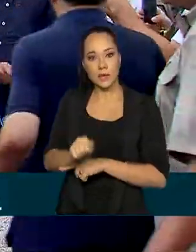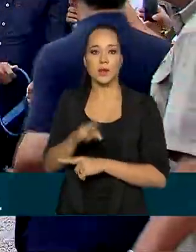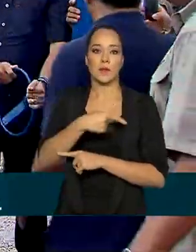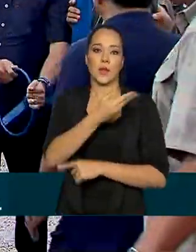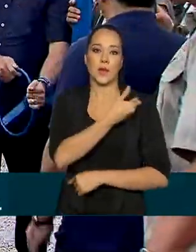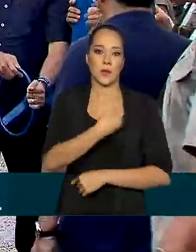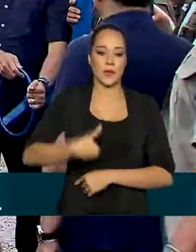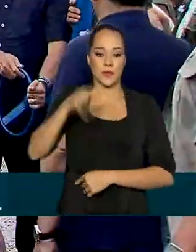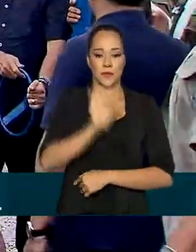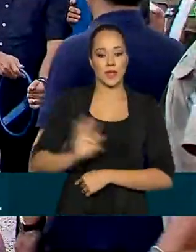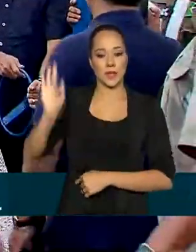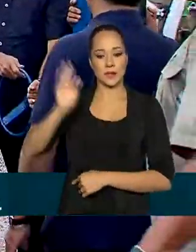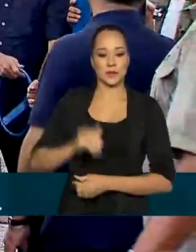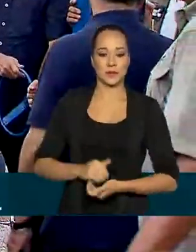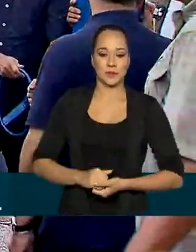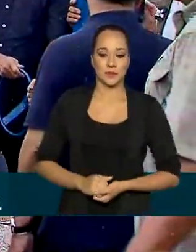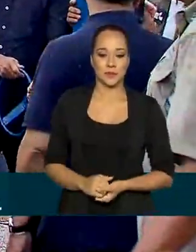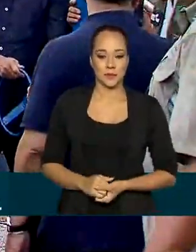federal.